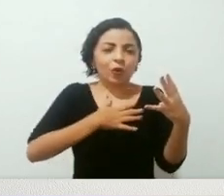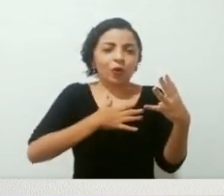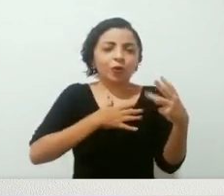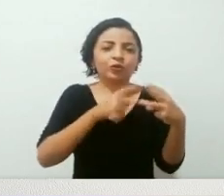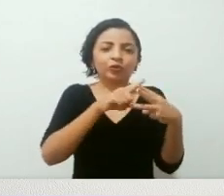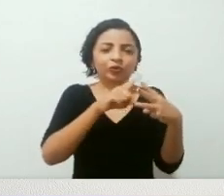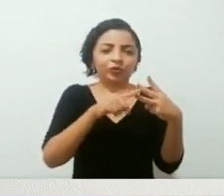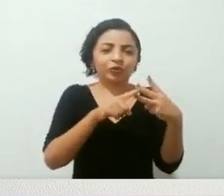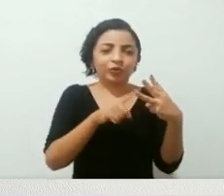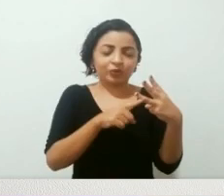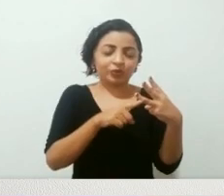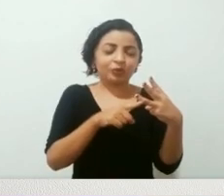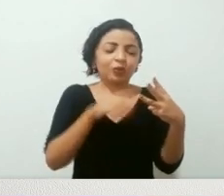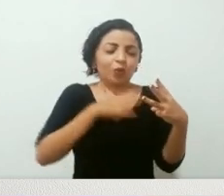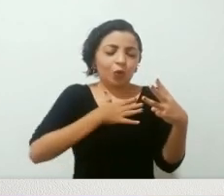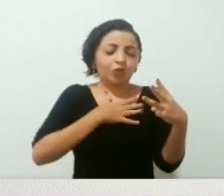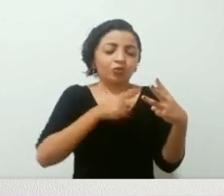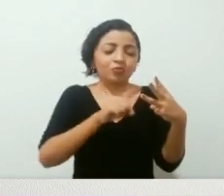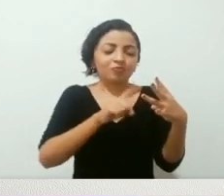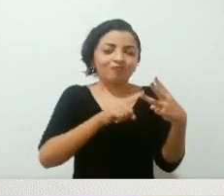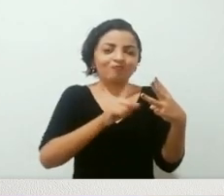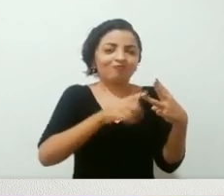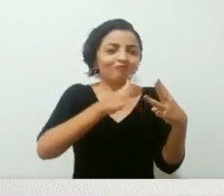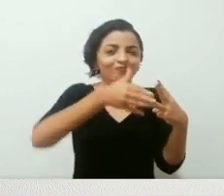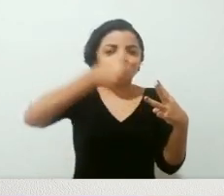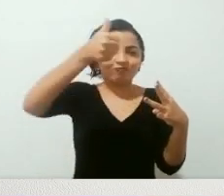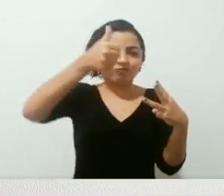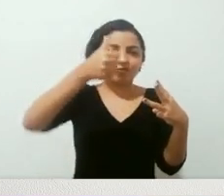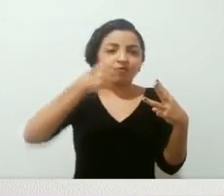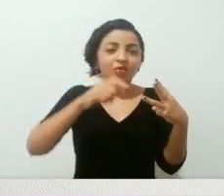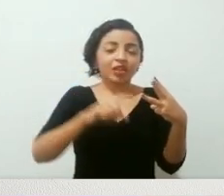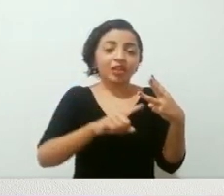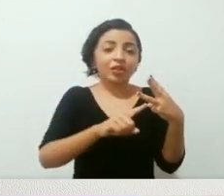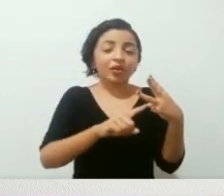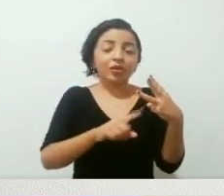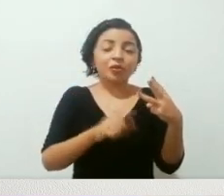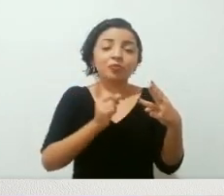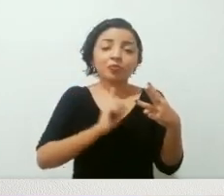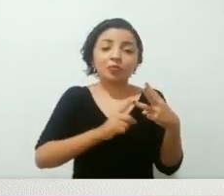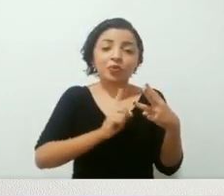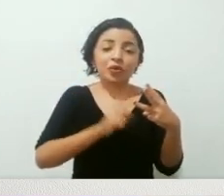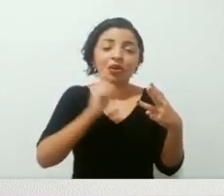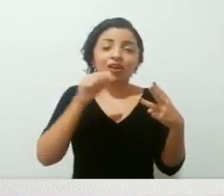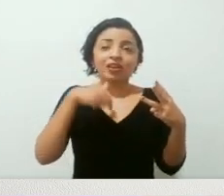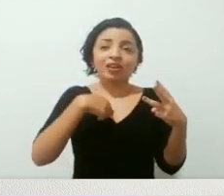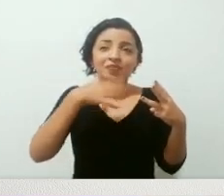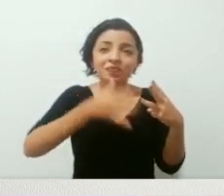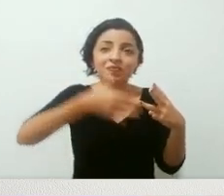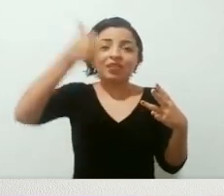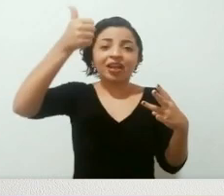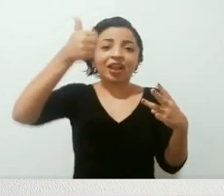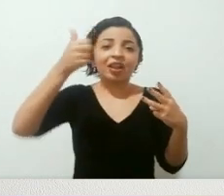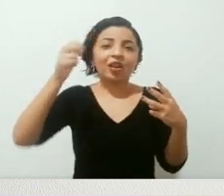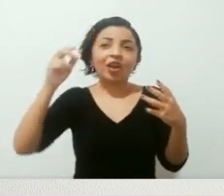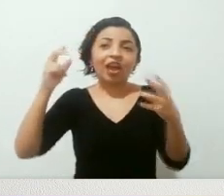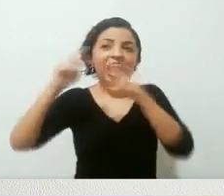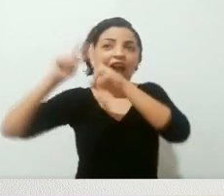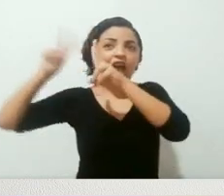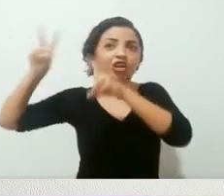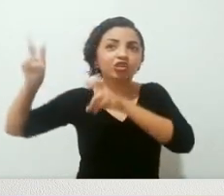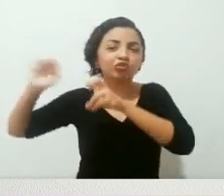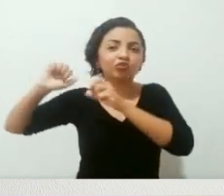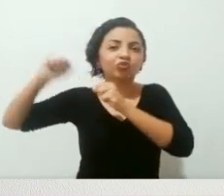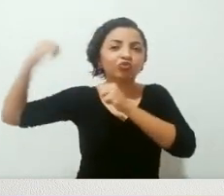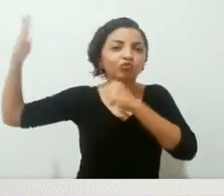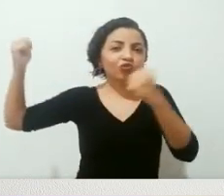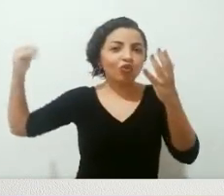livros, mas esse, de fato, eu atribuo a essa questão, o fato de eu ter achado melhor do que os outros dois livros, e